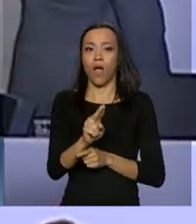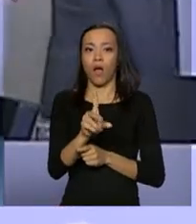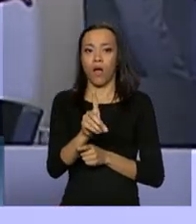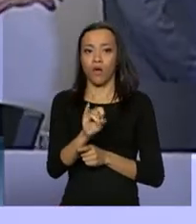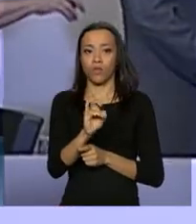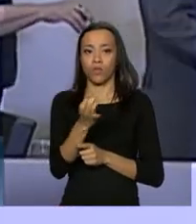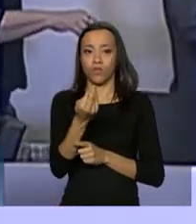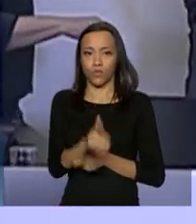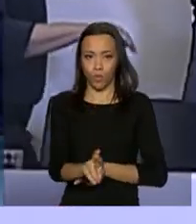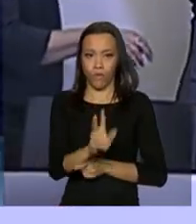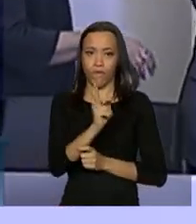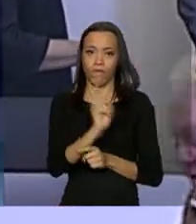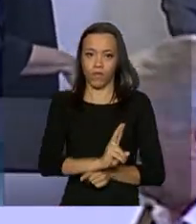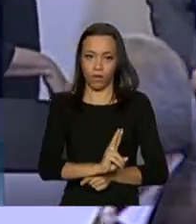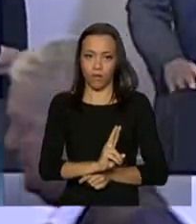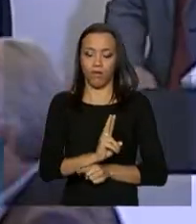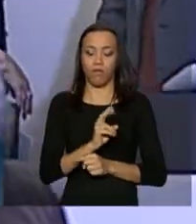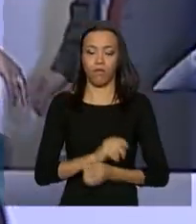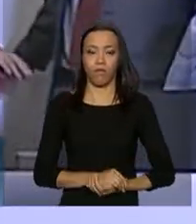Segura aí o povo aí.